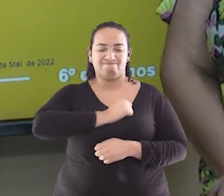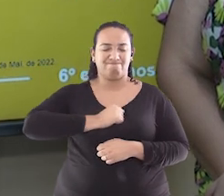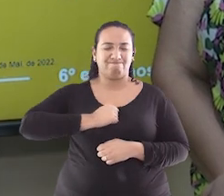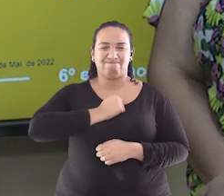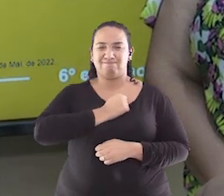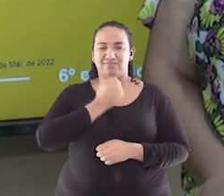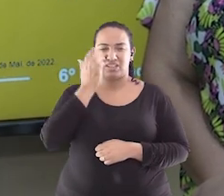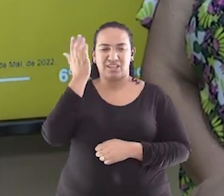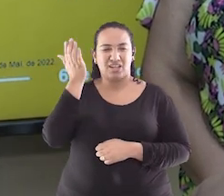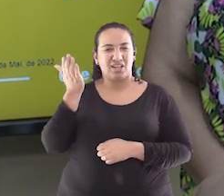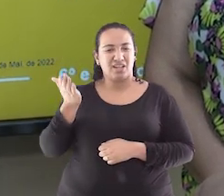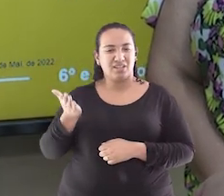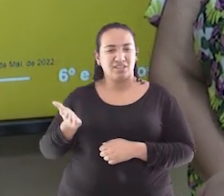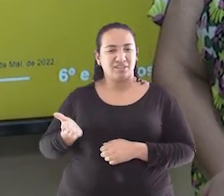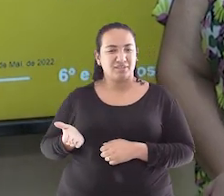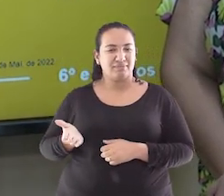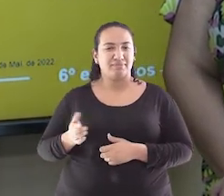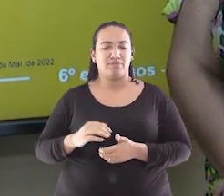Então,